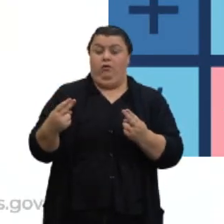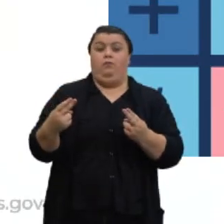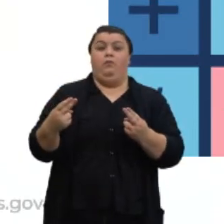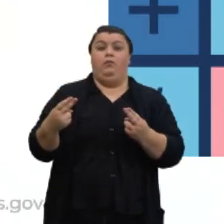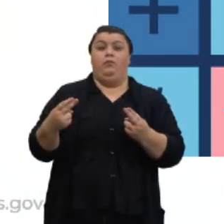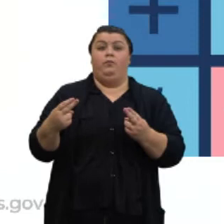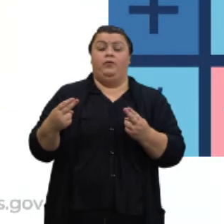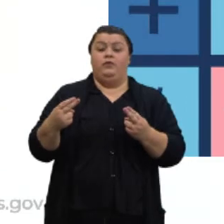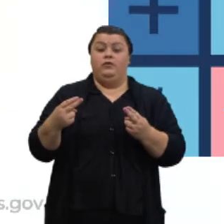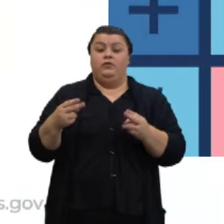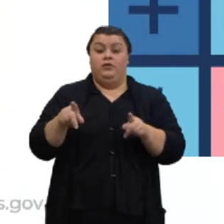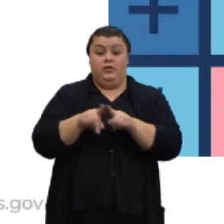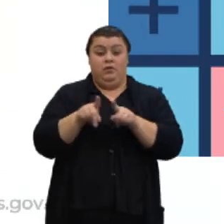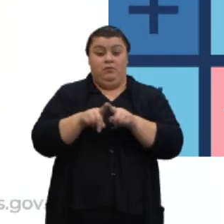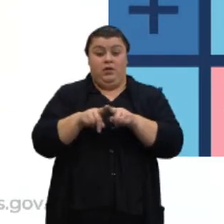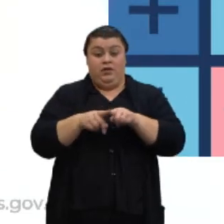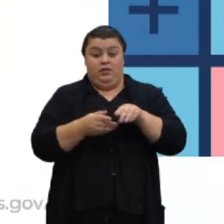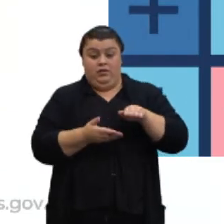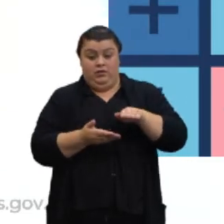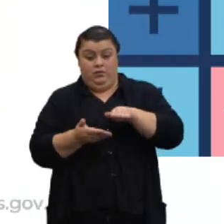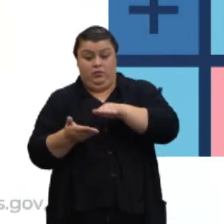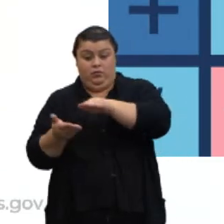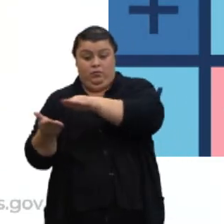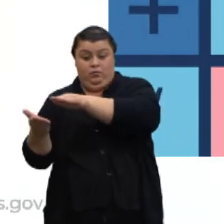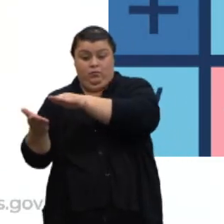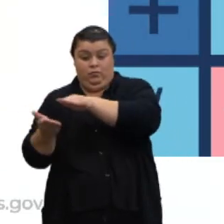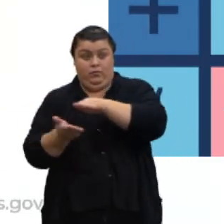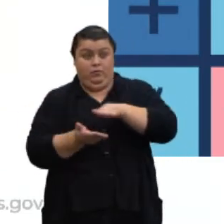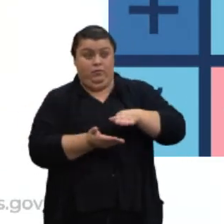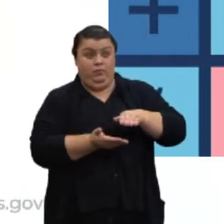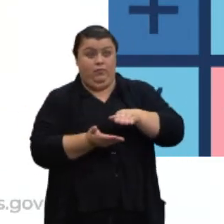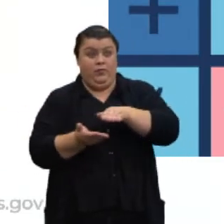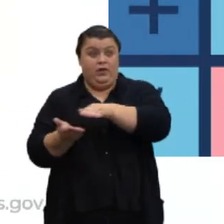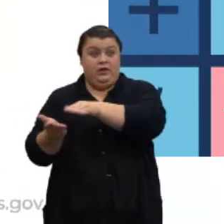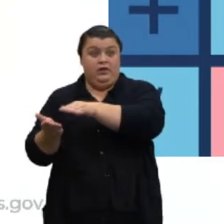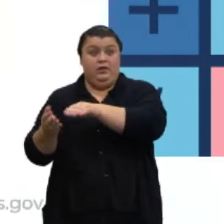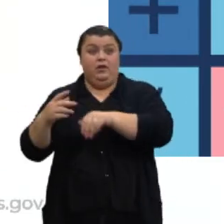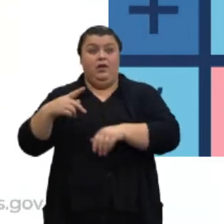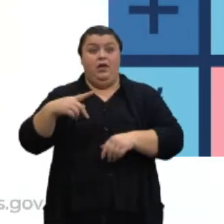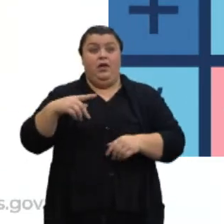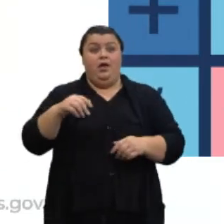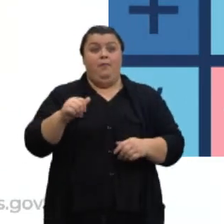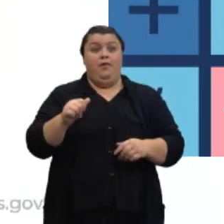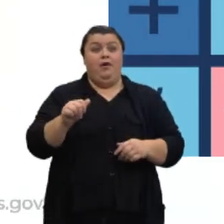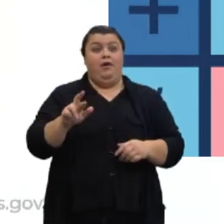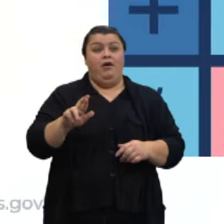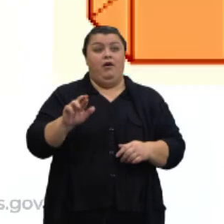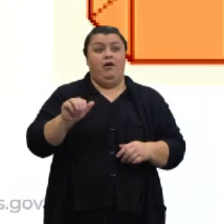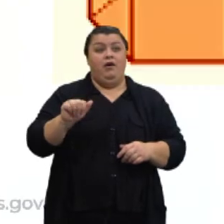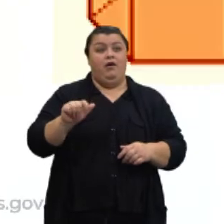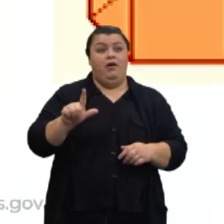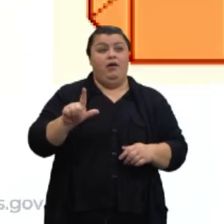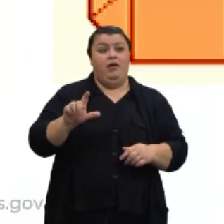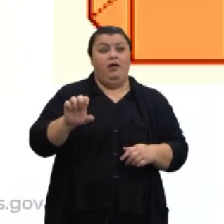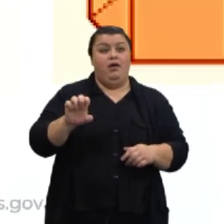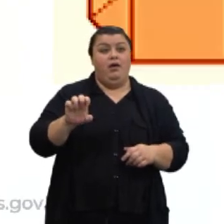São paralelas, então, uma está num plano e outra noutra, porque são paralelas em planos distintos.